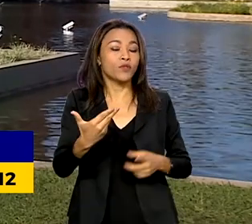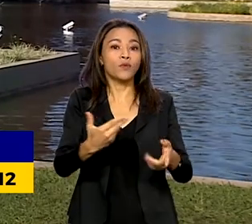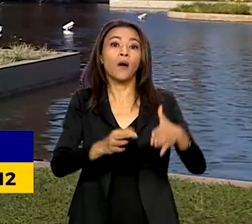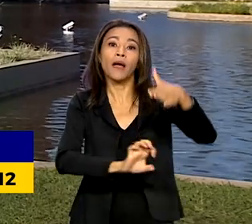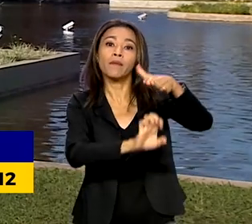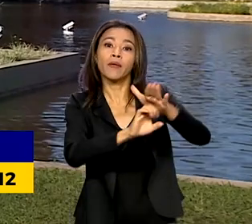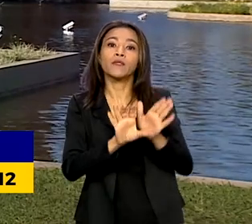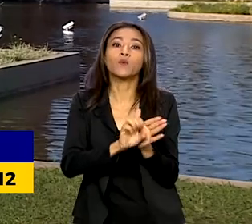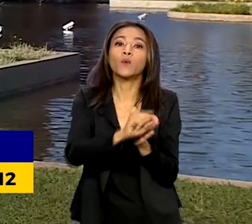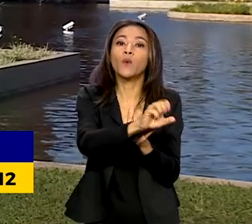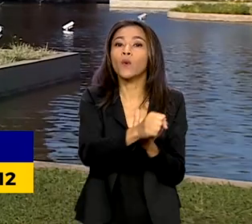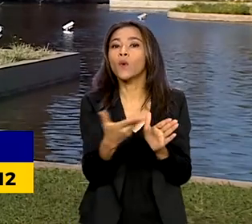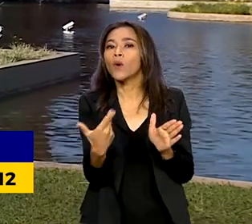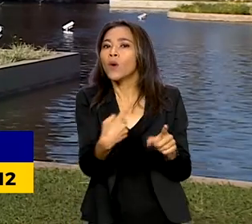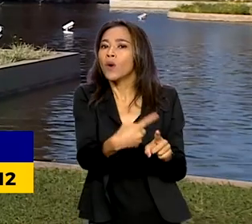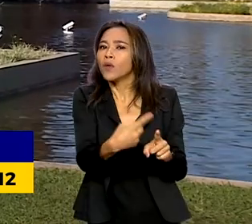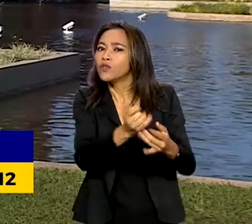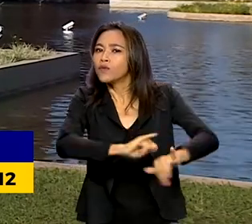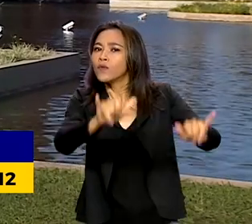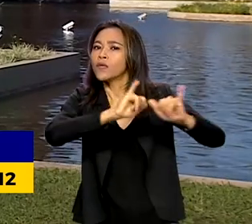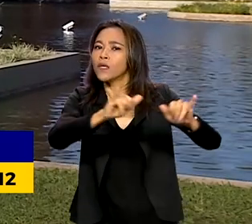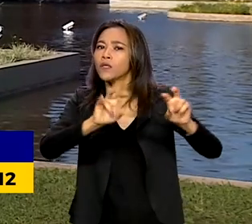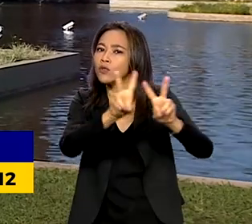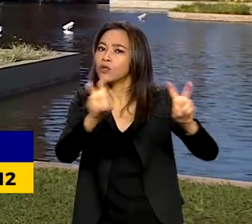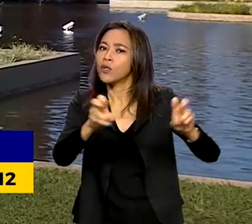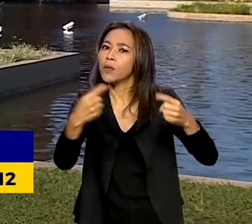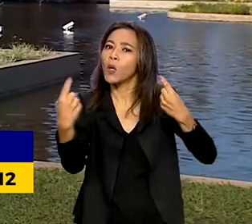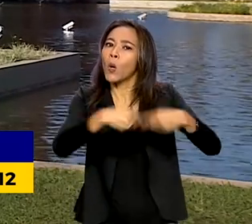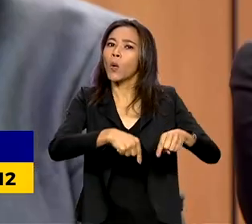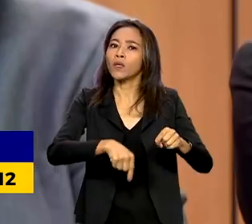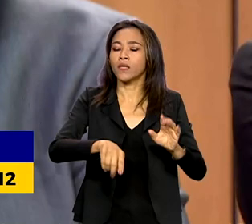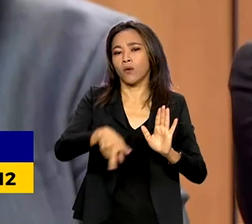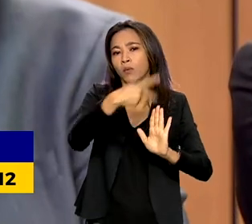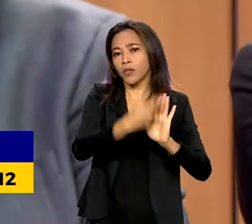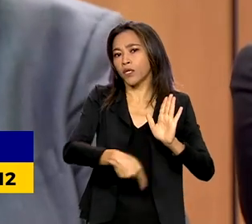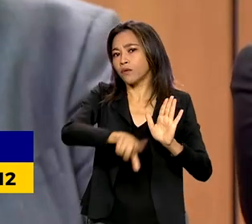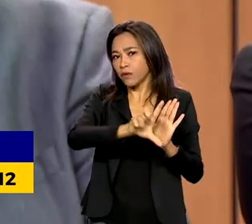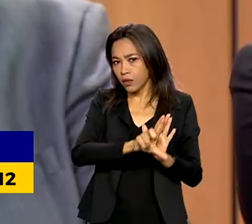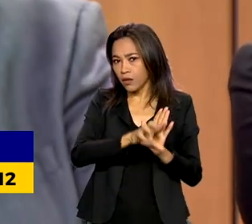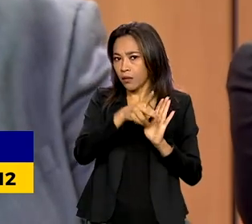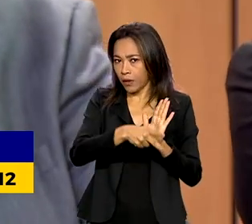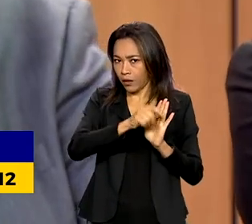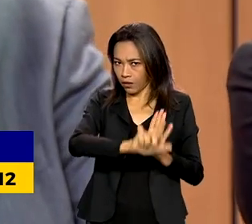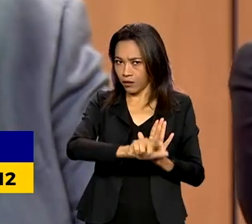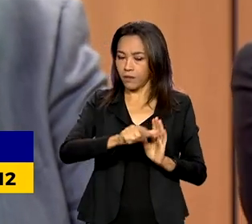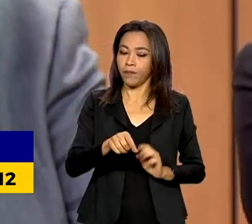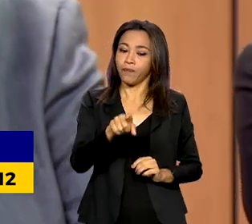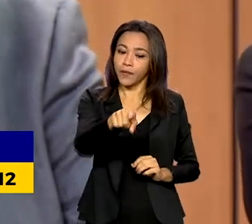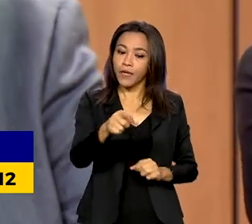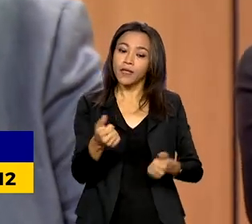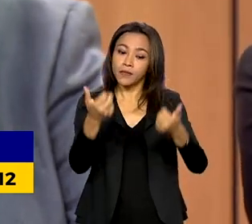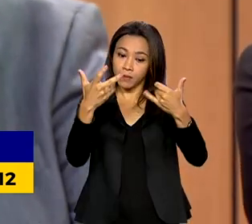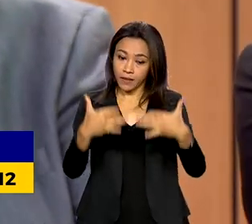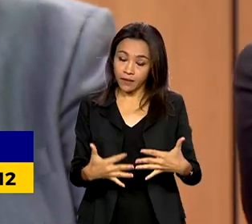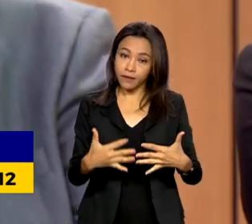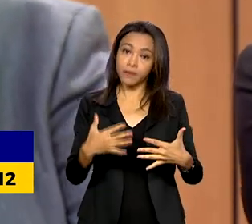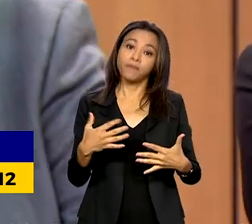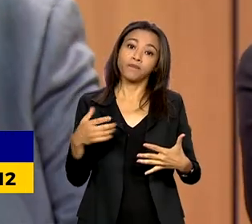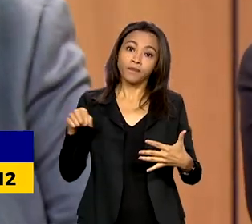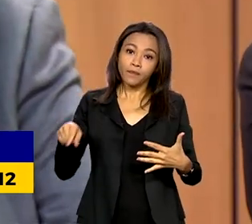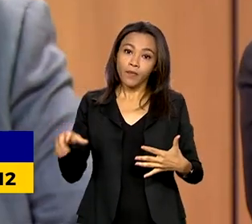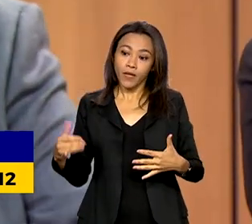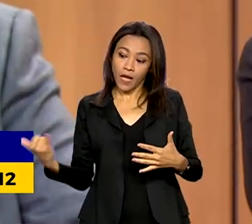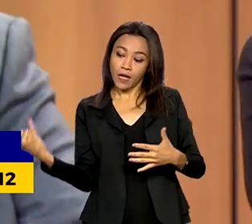sobre a campanha da gigante da tecnologia contra o PL. Após o anúncio das medidas impostas pela Senacom,